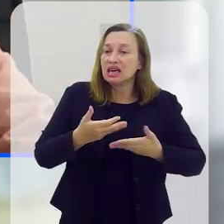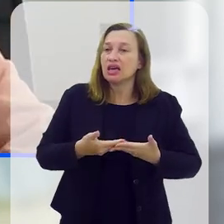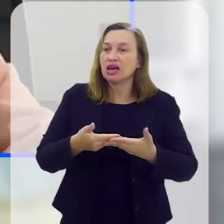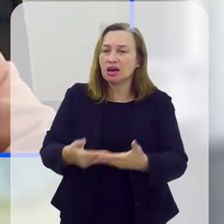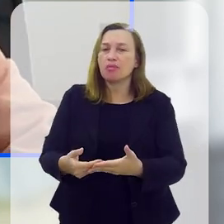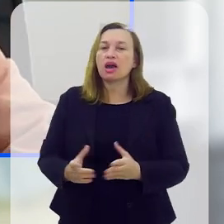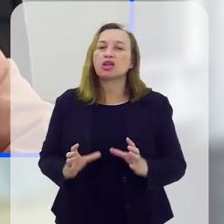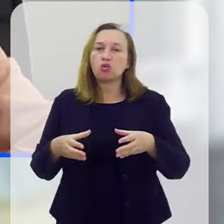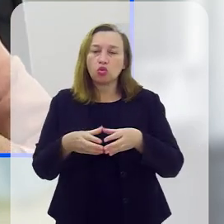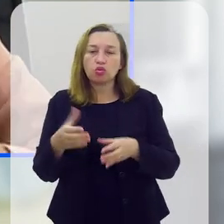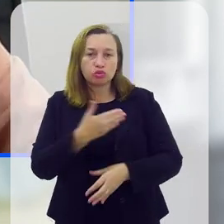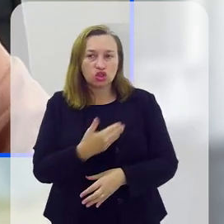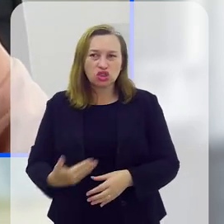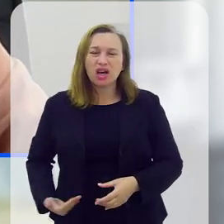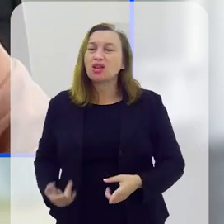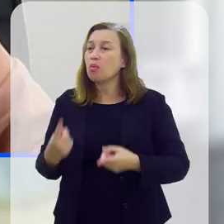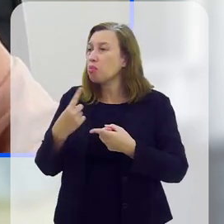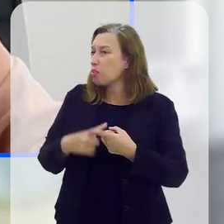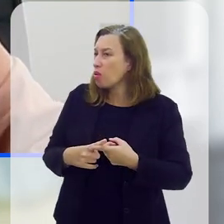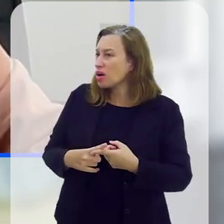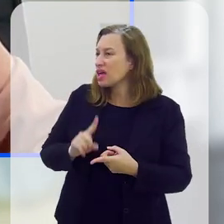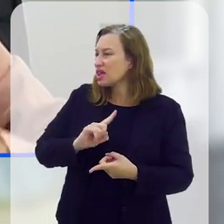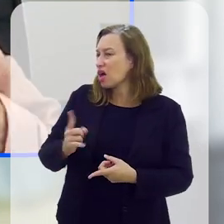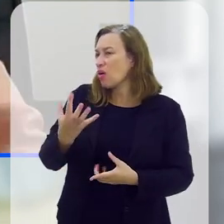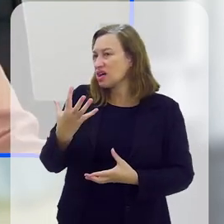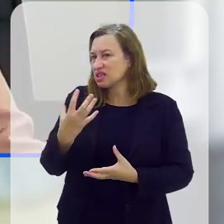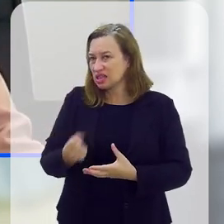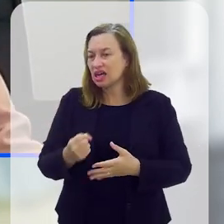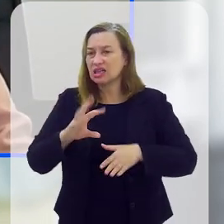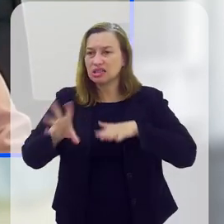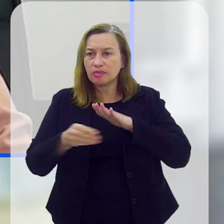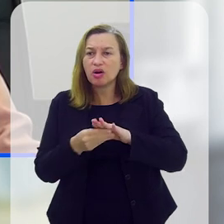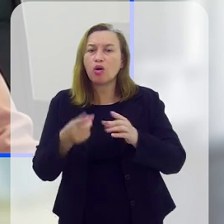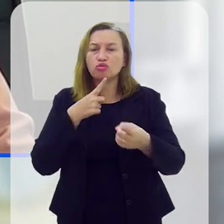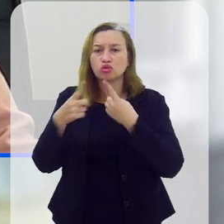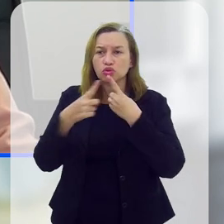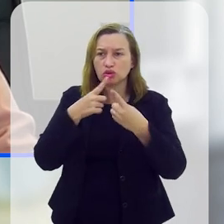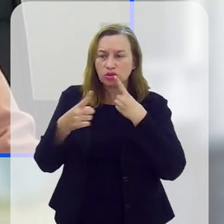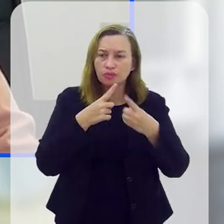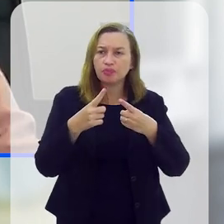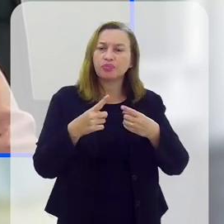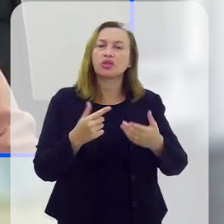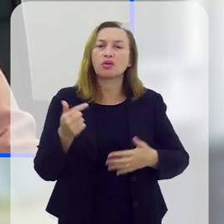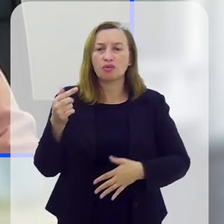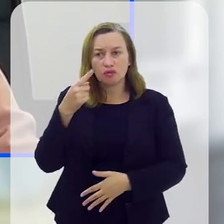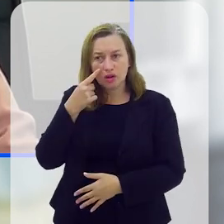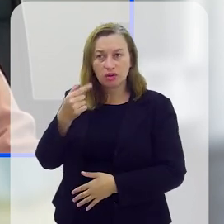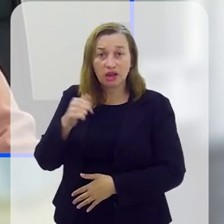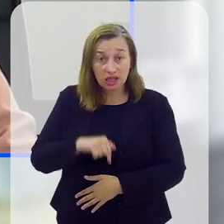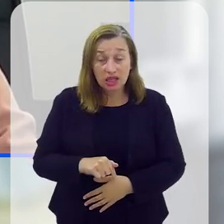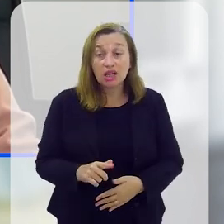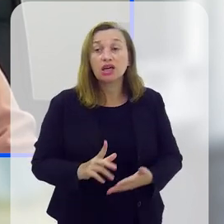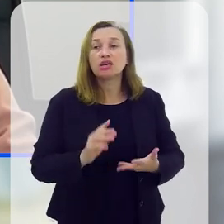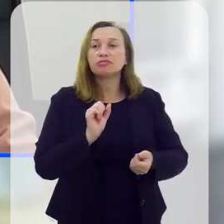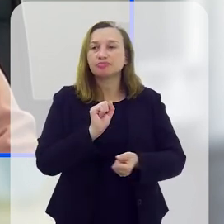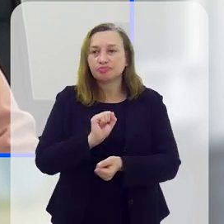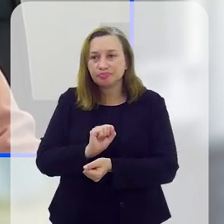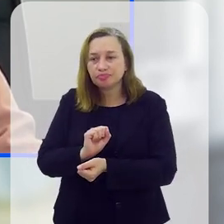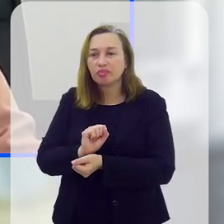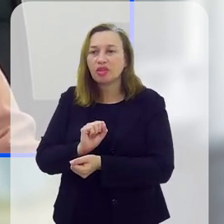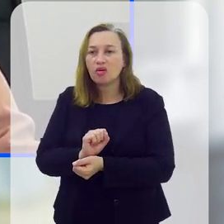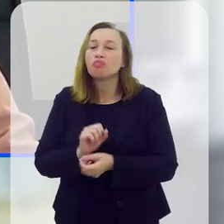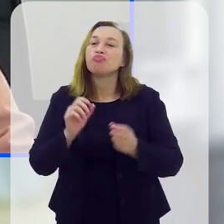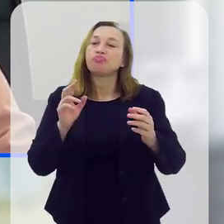órgão do Estado, por que não atender essas emendas? Então, esse é um debate que nós estamos travando aqui